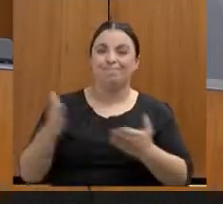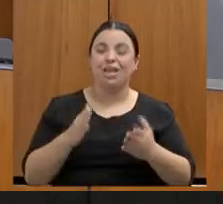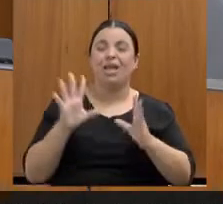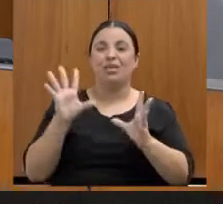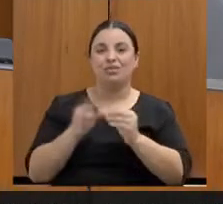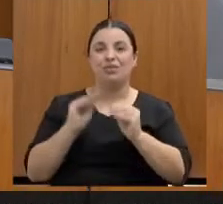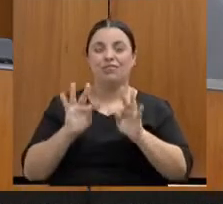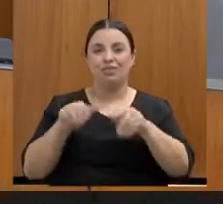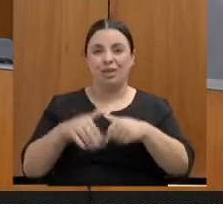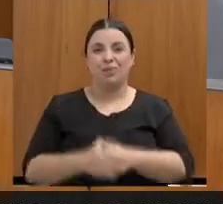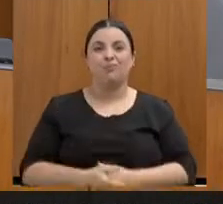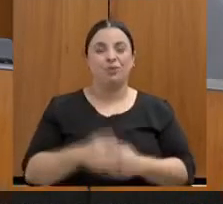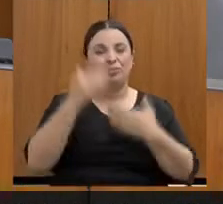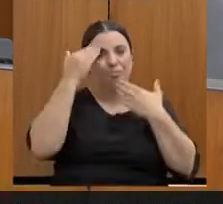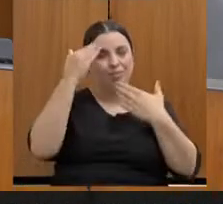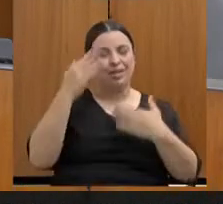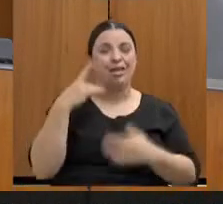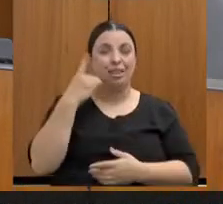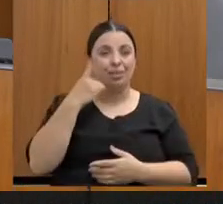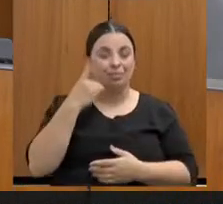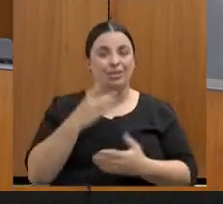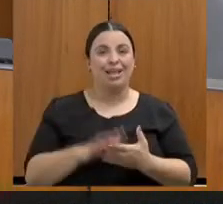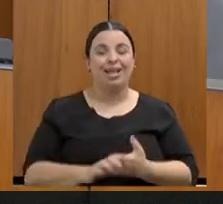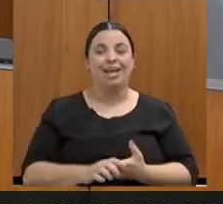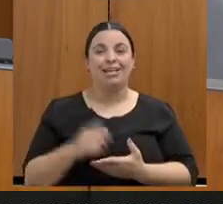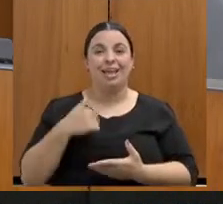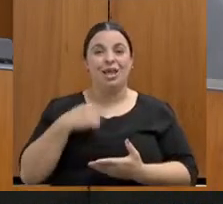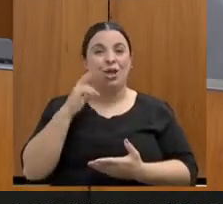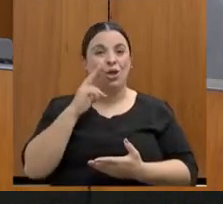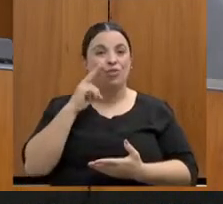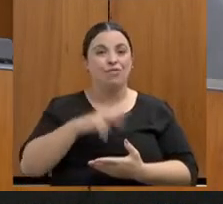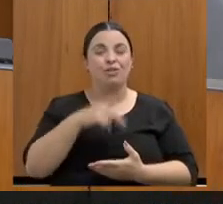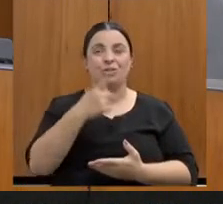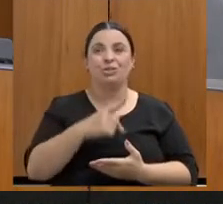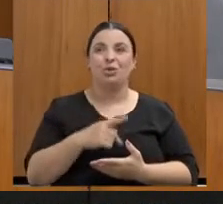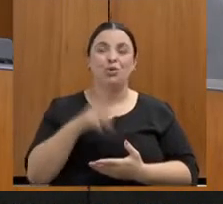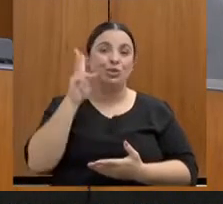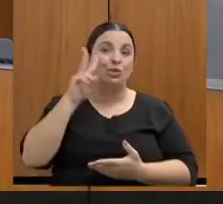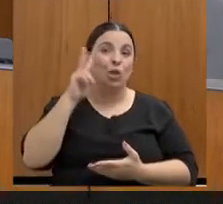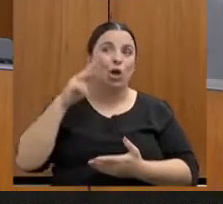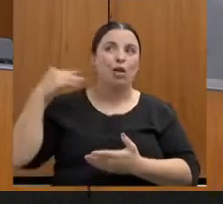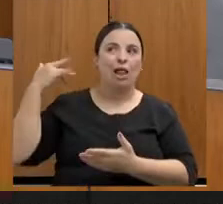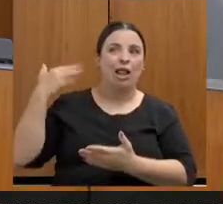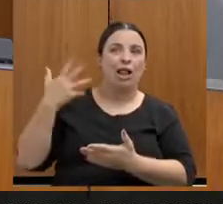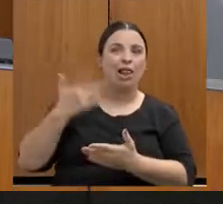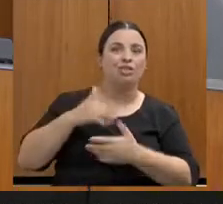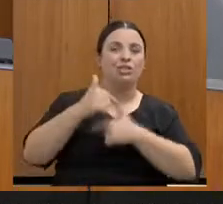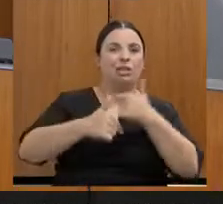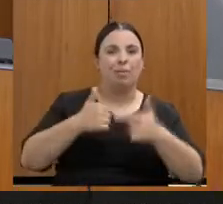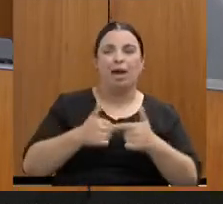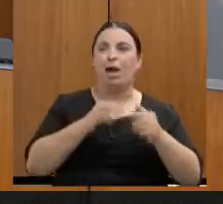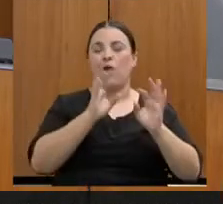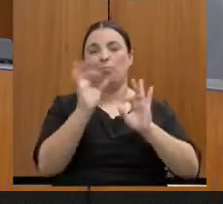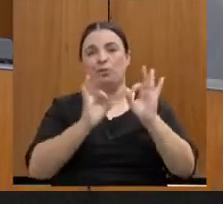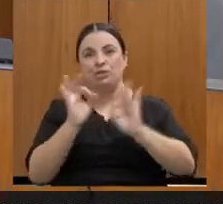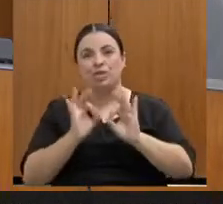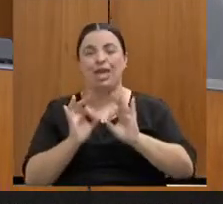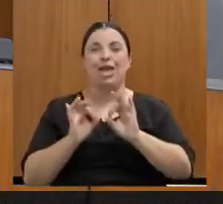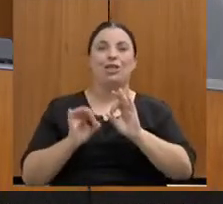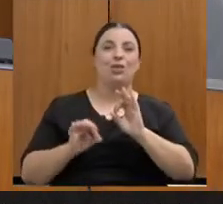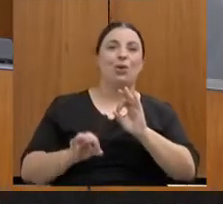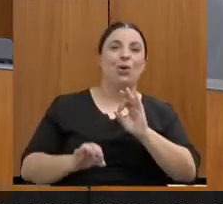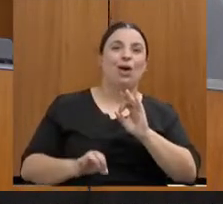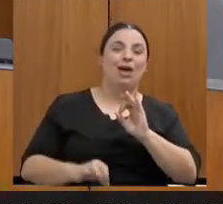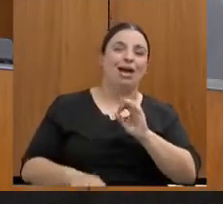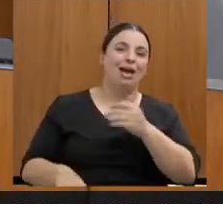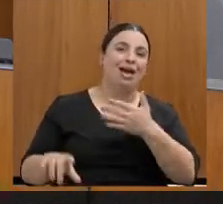que ouvindo o seu histórico dos projetos e da mudança legislativa,